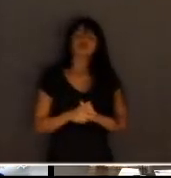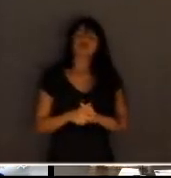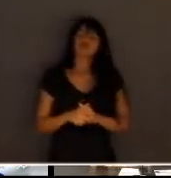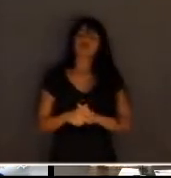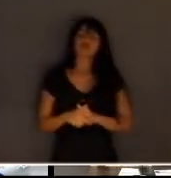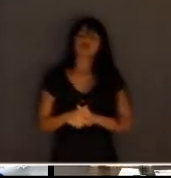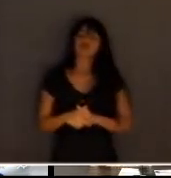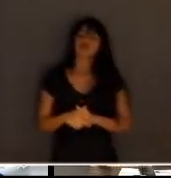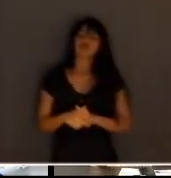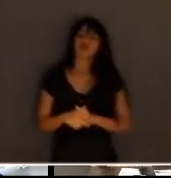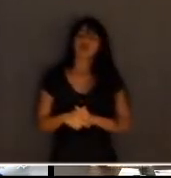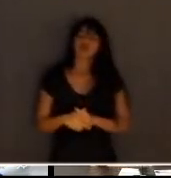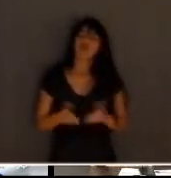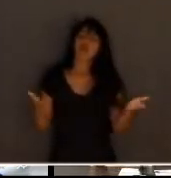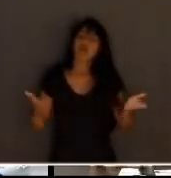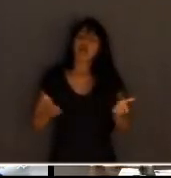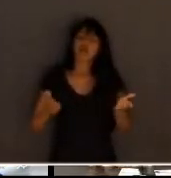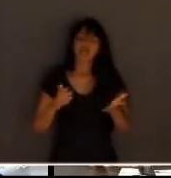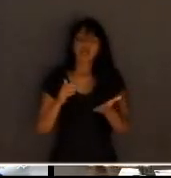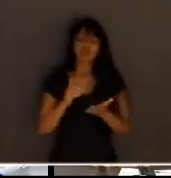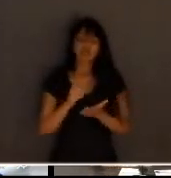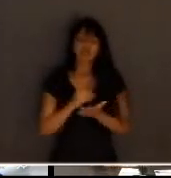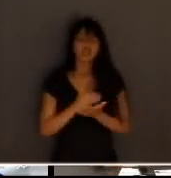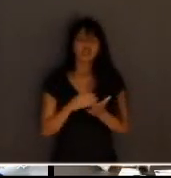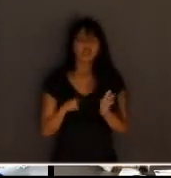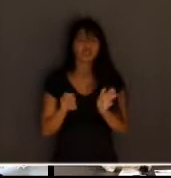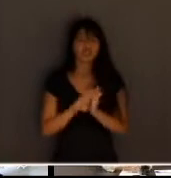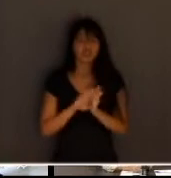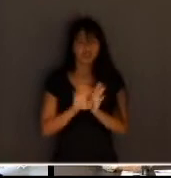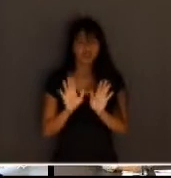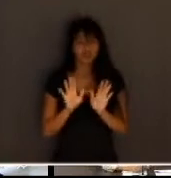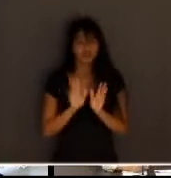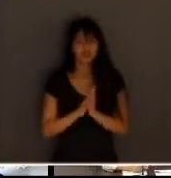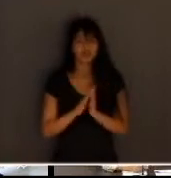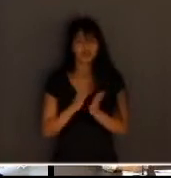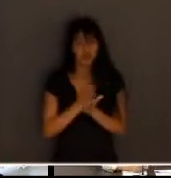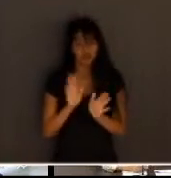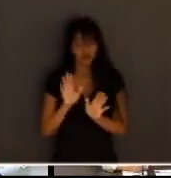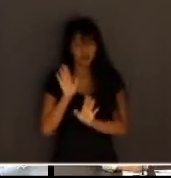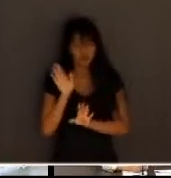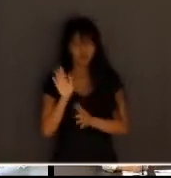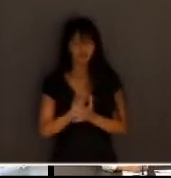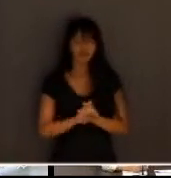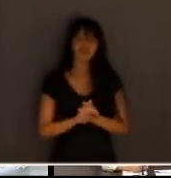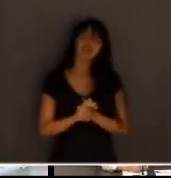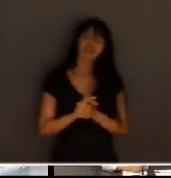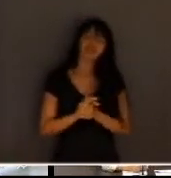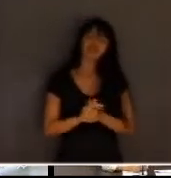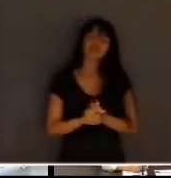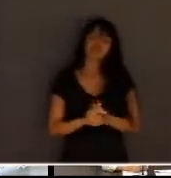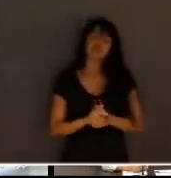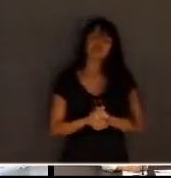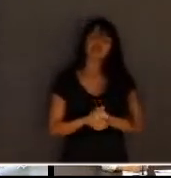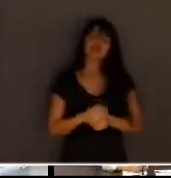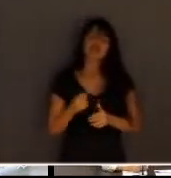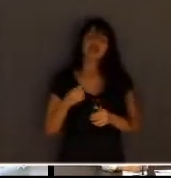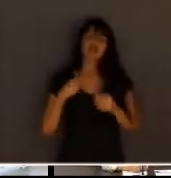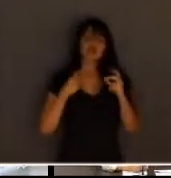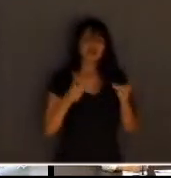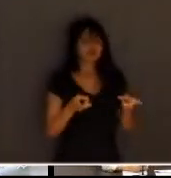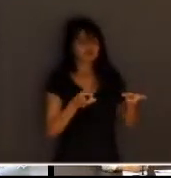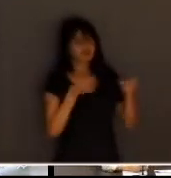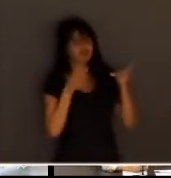Assim, nós estamos já nos aproximando aí do final, já são 30 minutos de fala. O que me impressionou